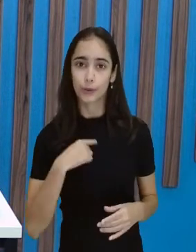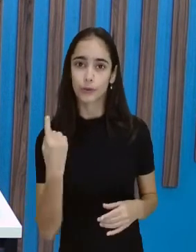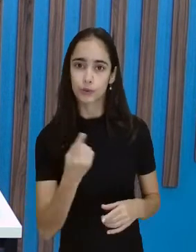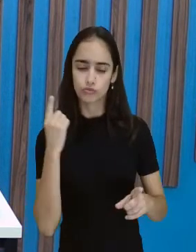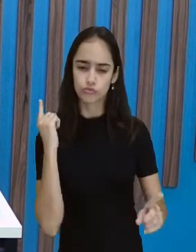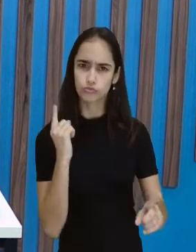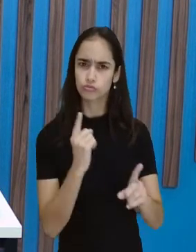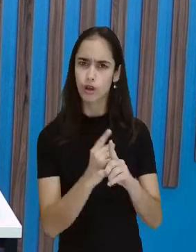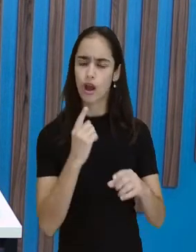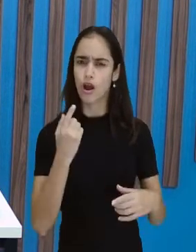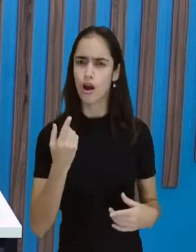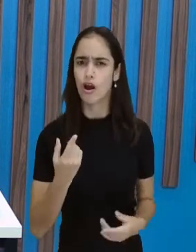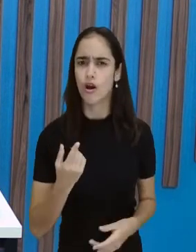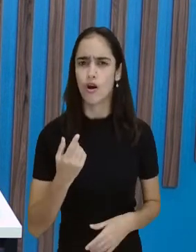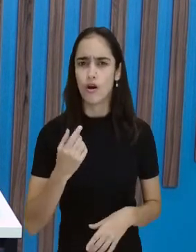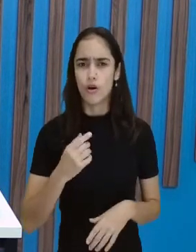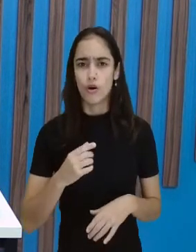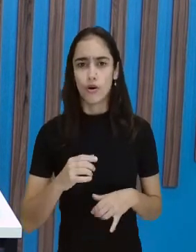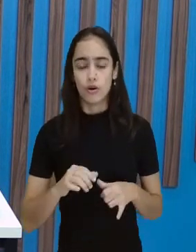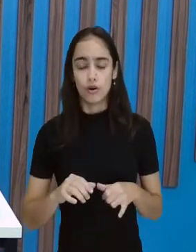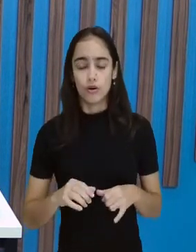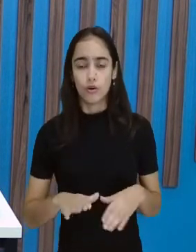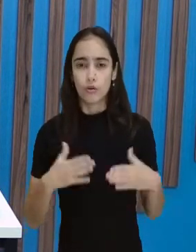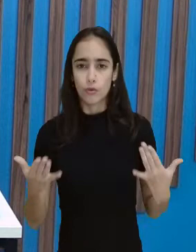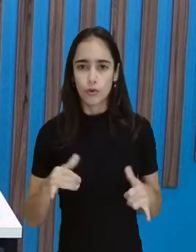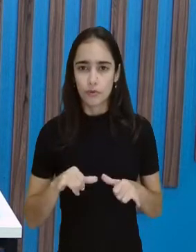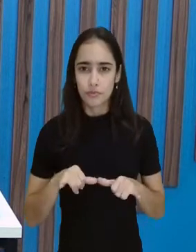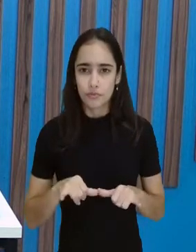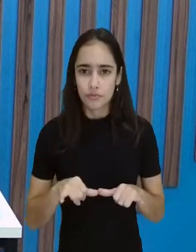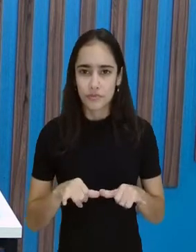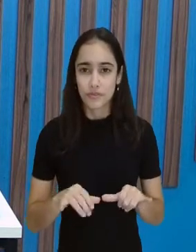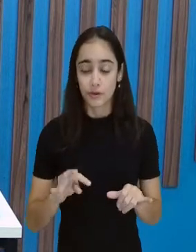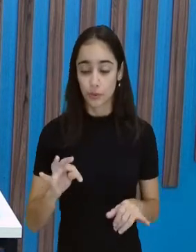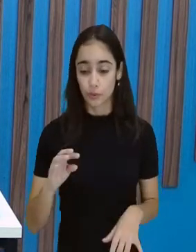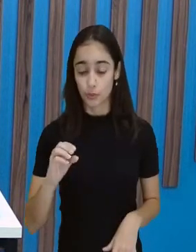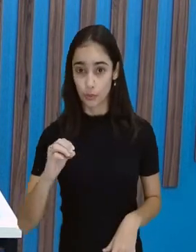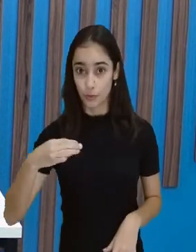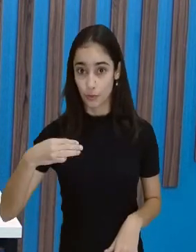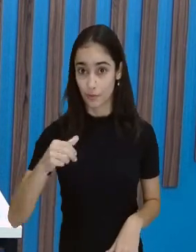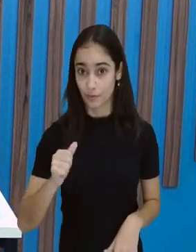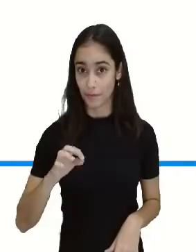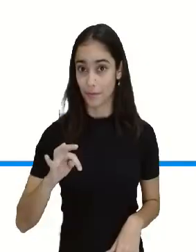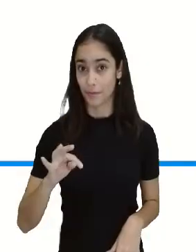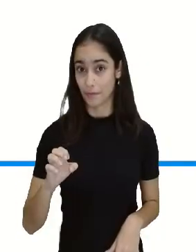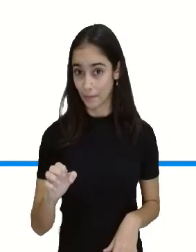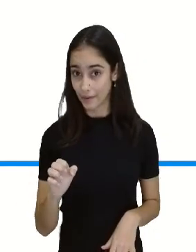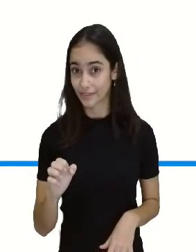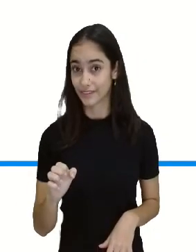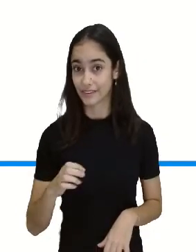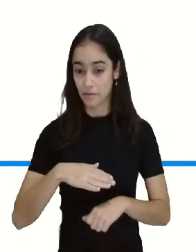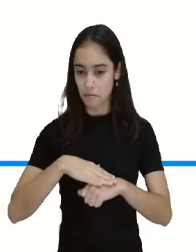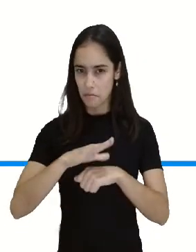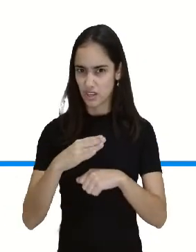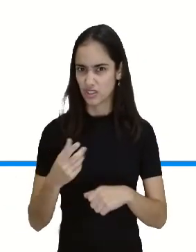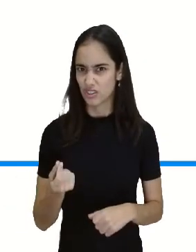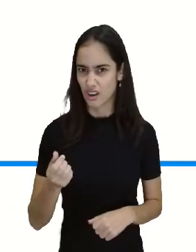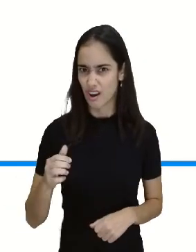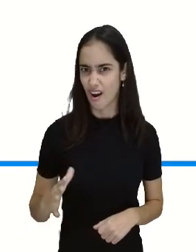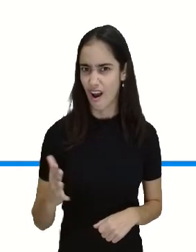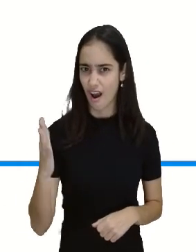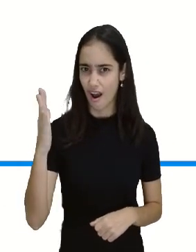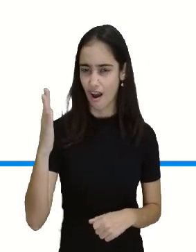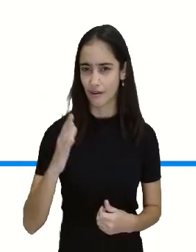o mercado onde o tomate está sendo vendido mais caro. Olha, aí eu tenho dois exemplos. O primeiro mercado se chama mercado menor